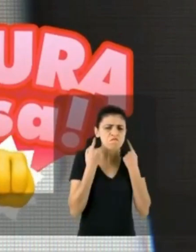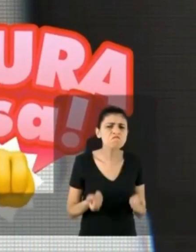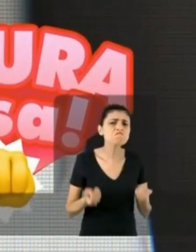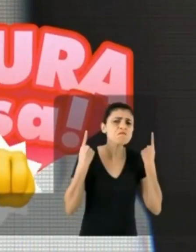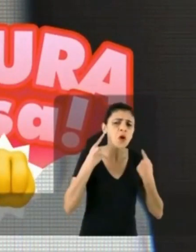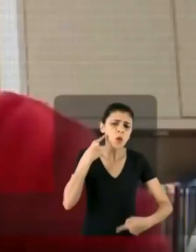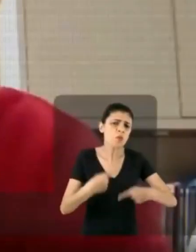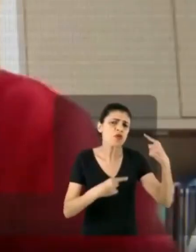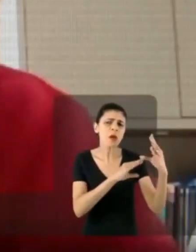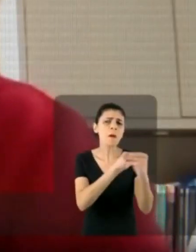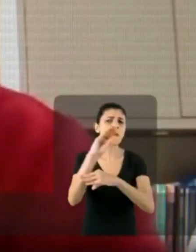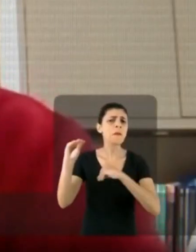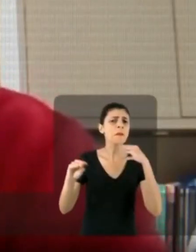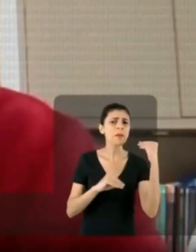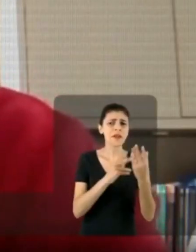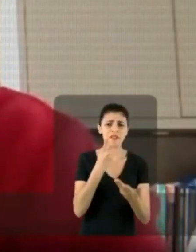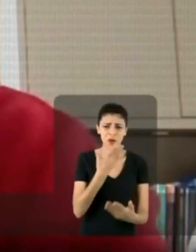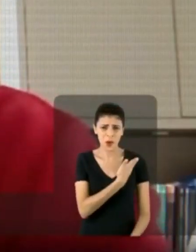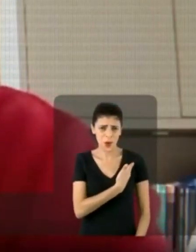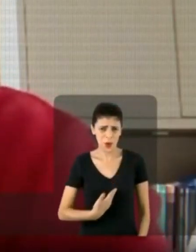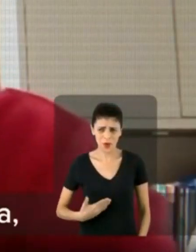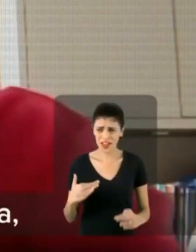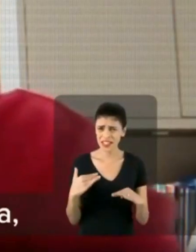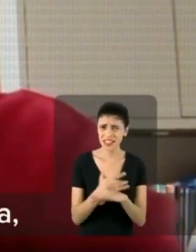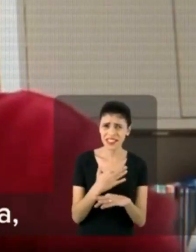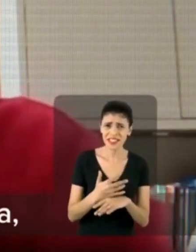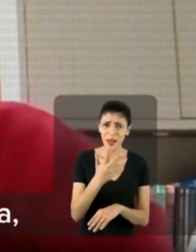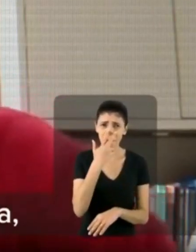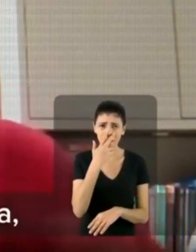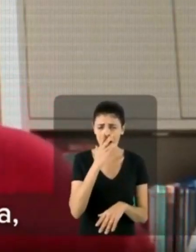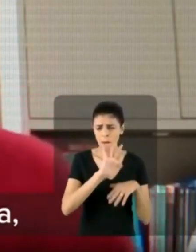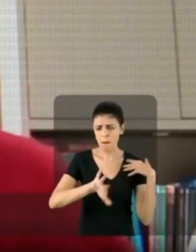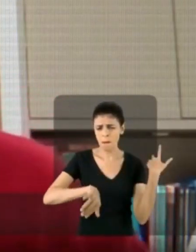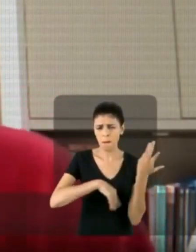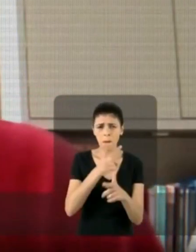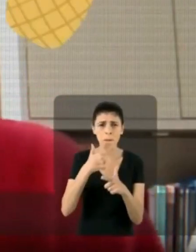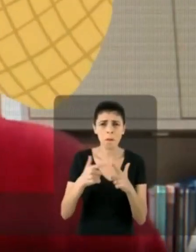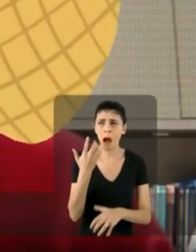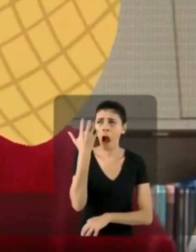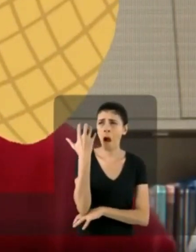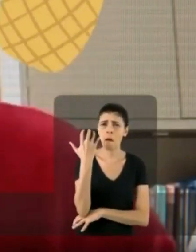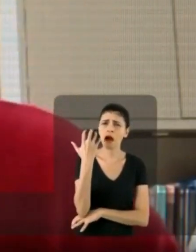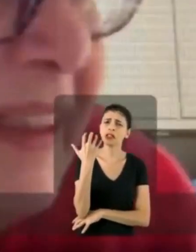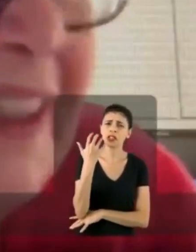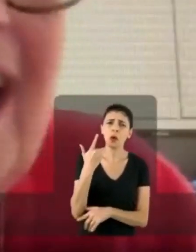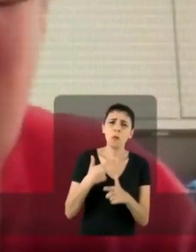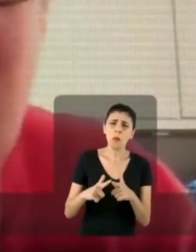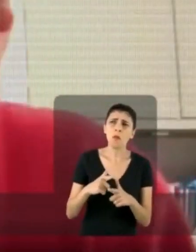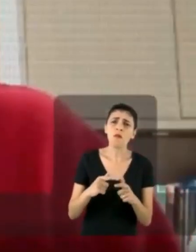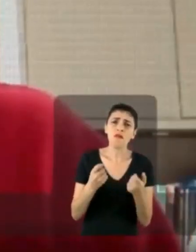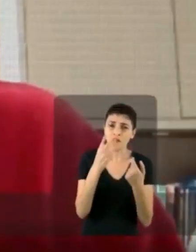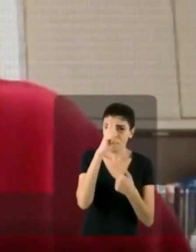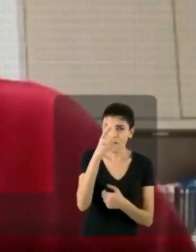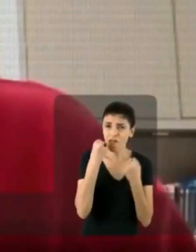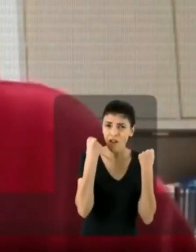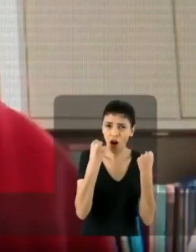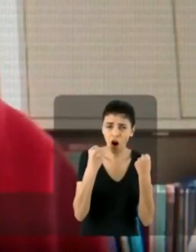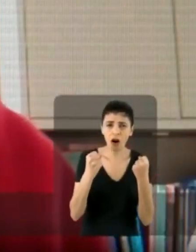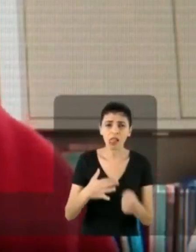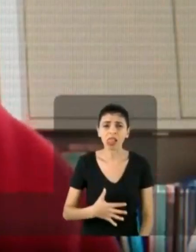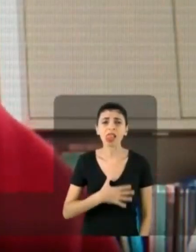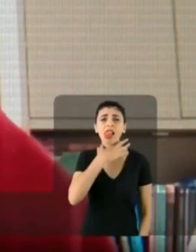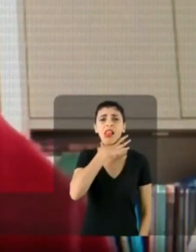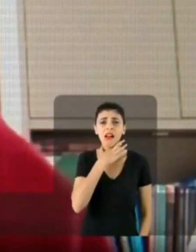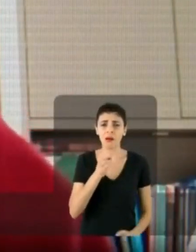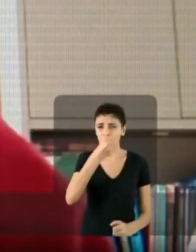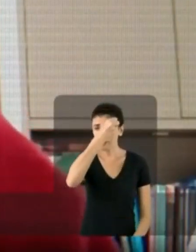Eu tenho escutado políticos de Juiz de Fora dizendo que o governo dessa cidade agora vai ser um tremendo abacaxi. Que a cidade está quebrada. Que